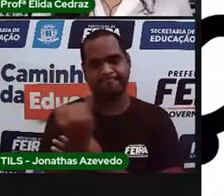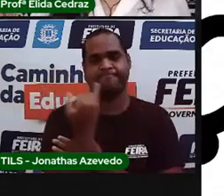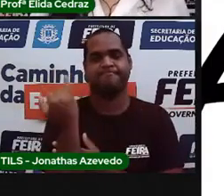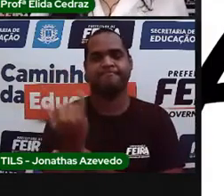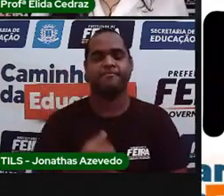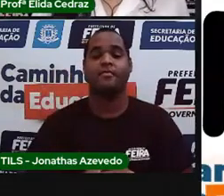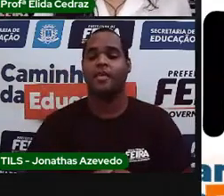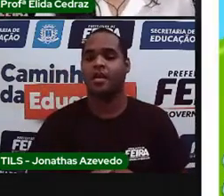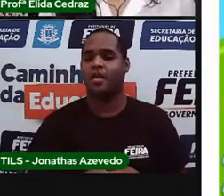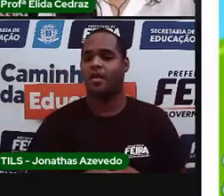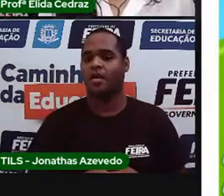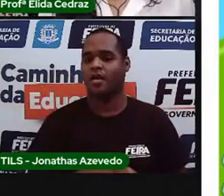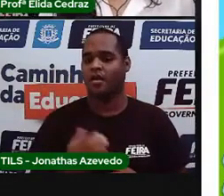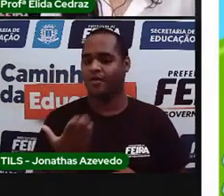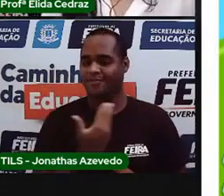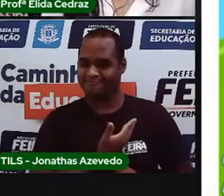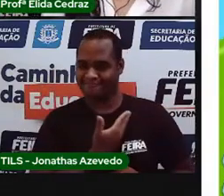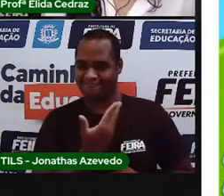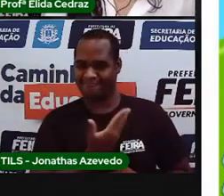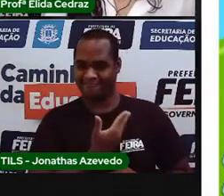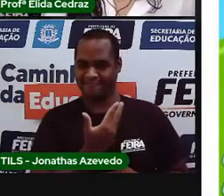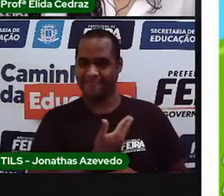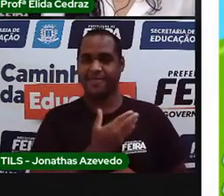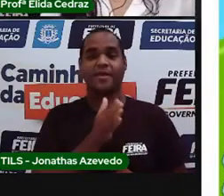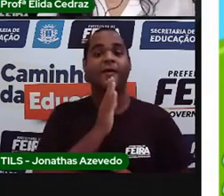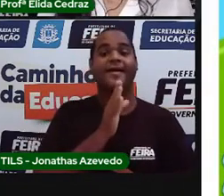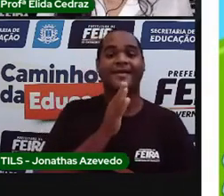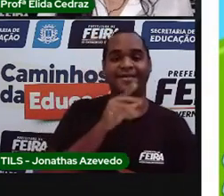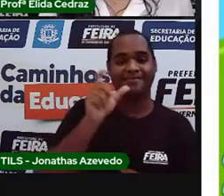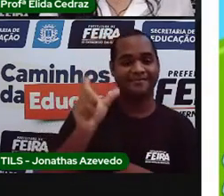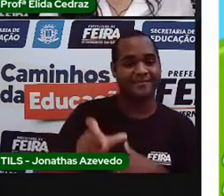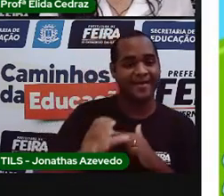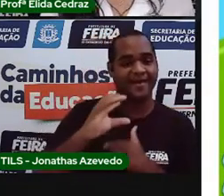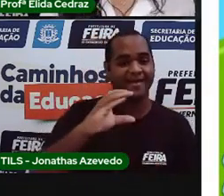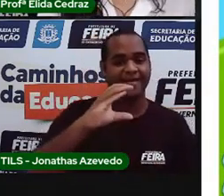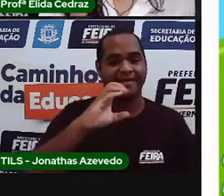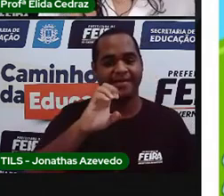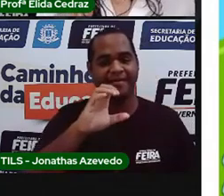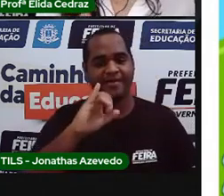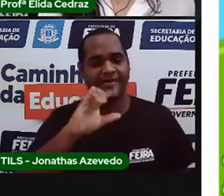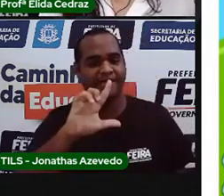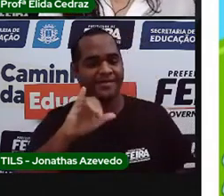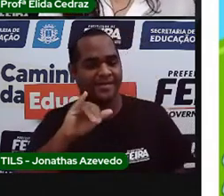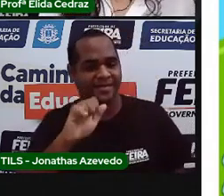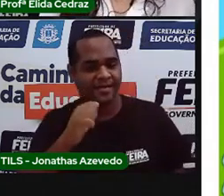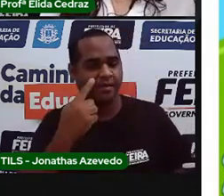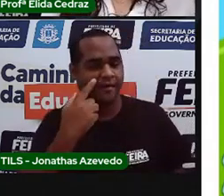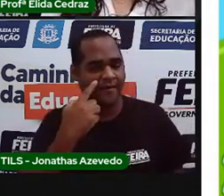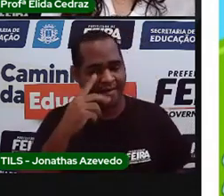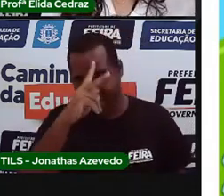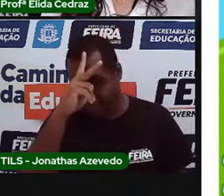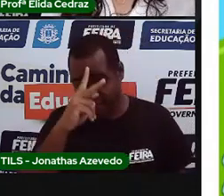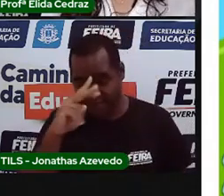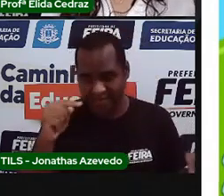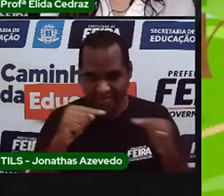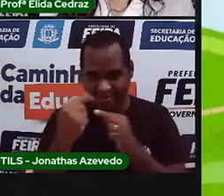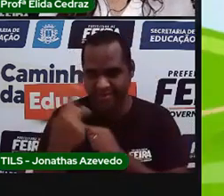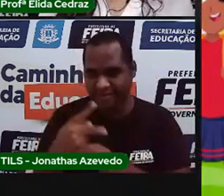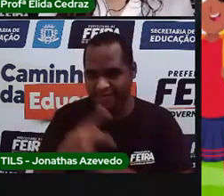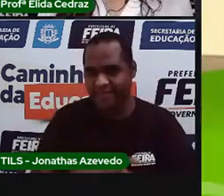E eu trouxe a minha amiga para vocês conhecerem. Essa é Cecília. Vamos conhecer a história de Cecília?